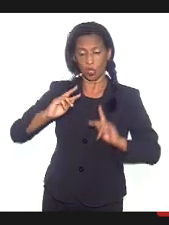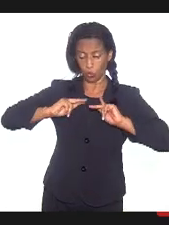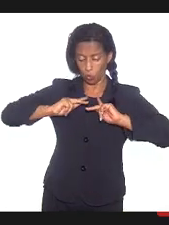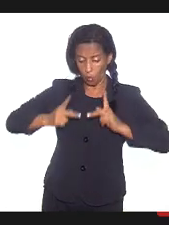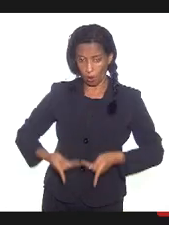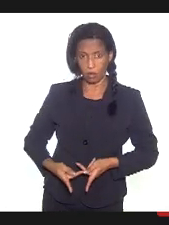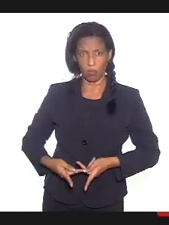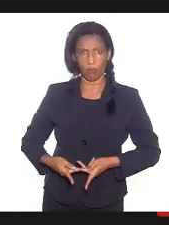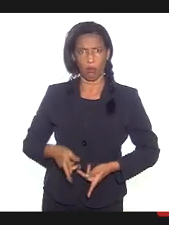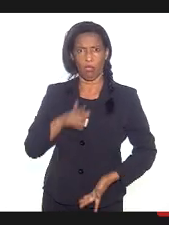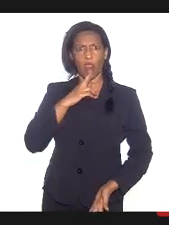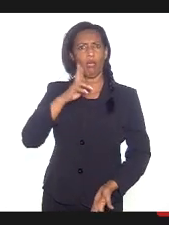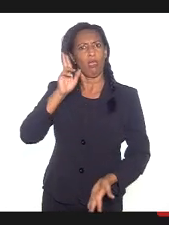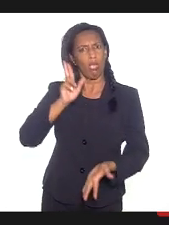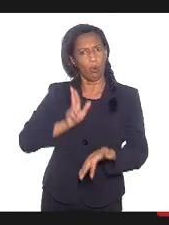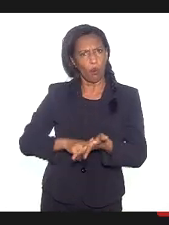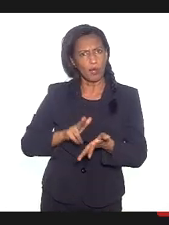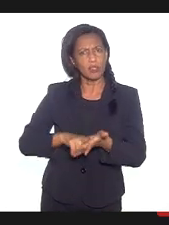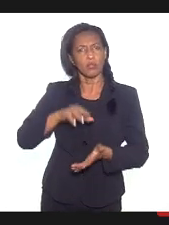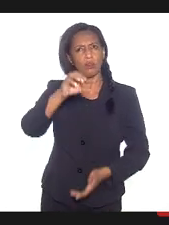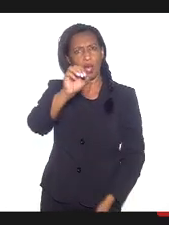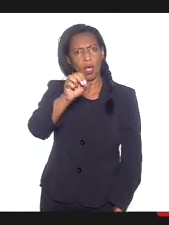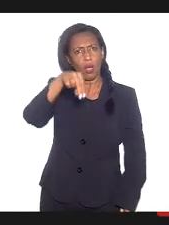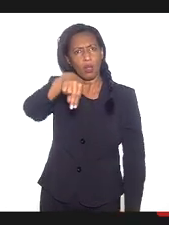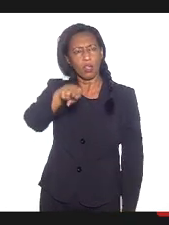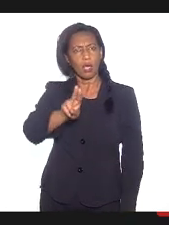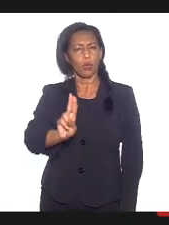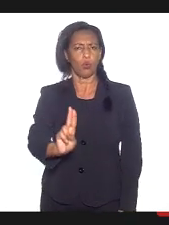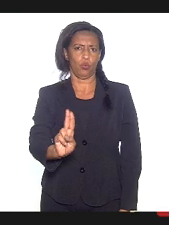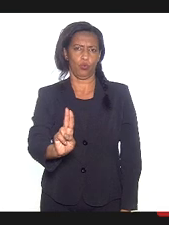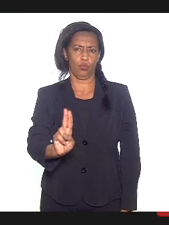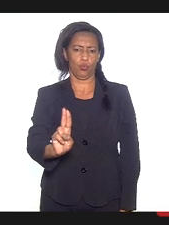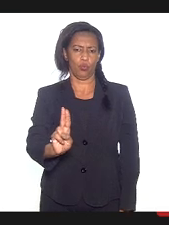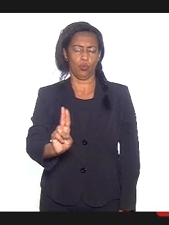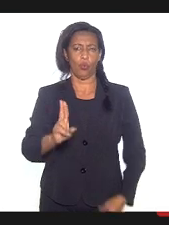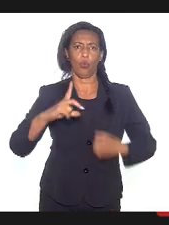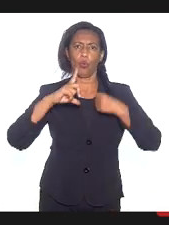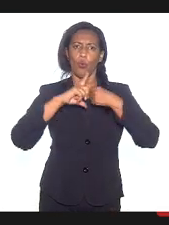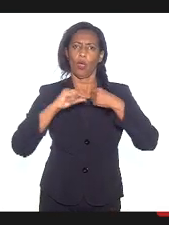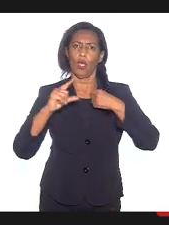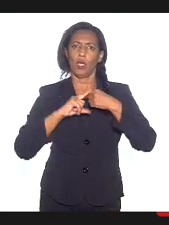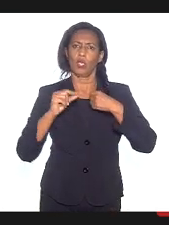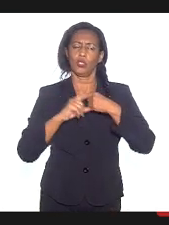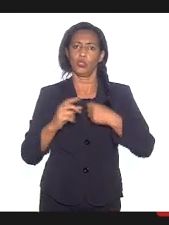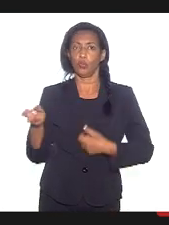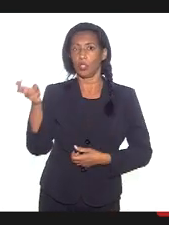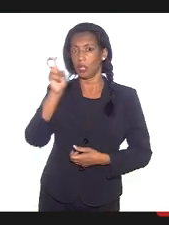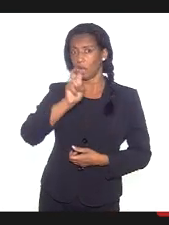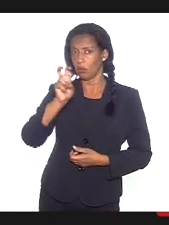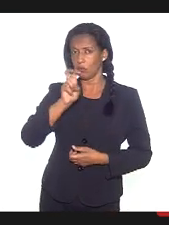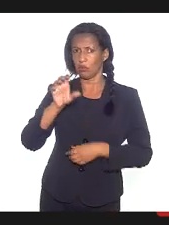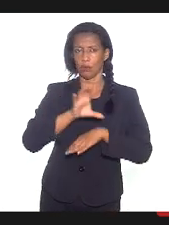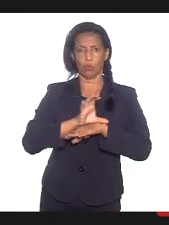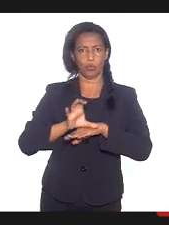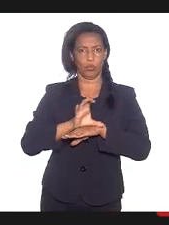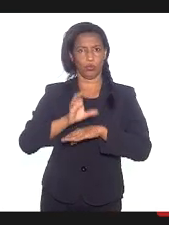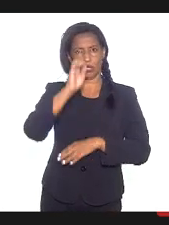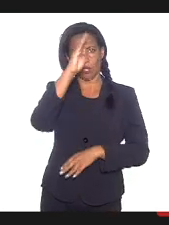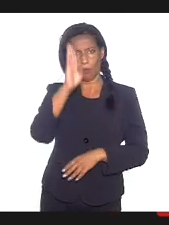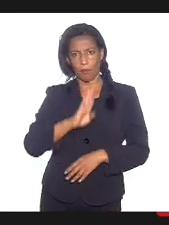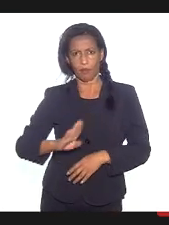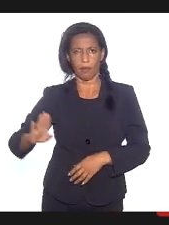em tratado da ONU, reconhecido no artigo 5º da Constituição brasileira, mas veja,